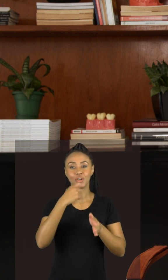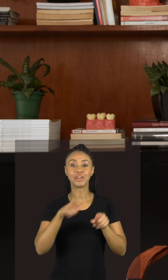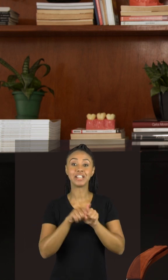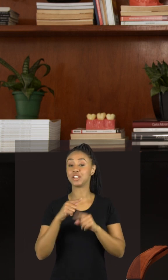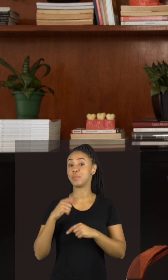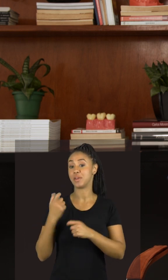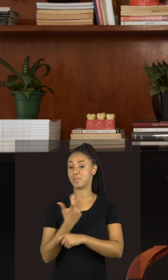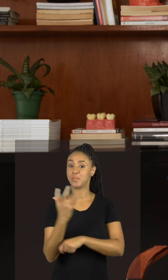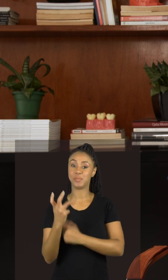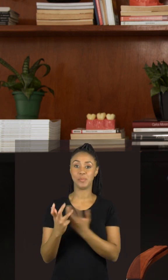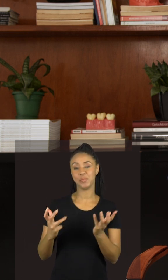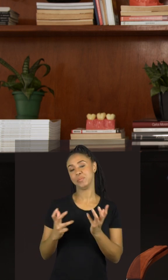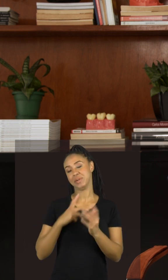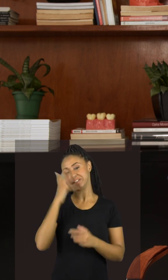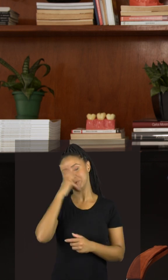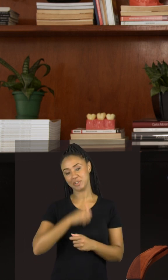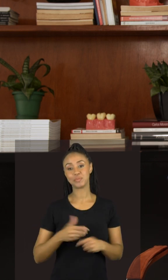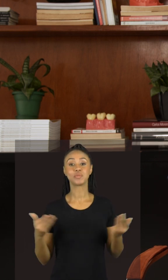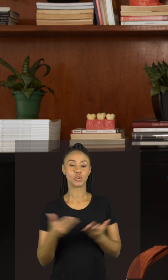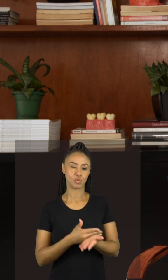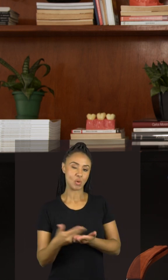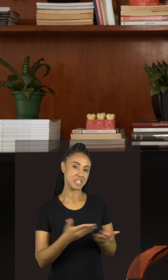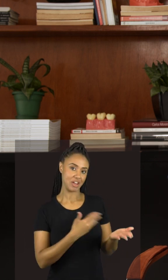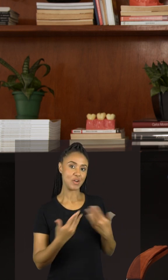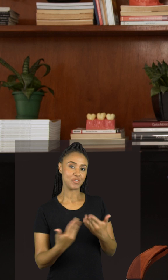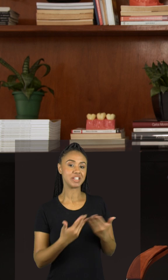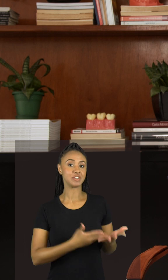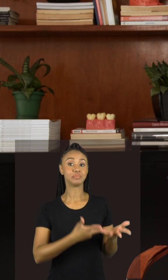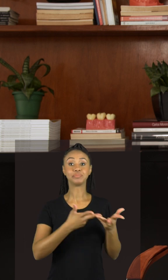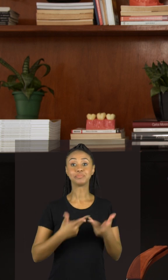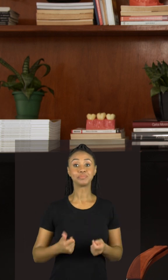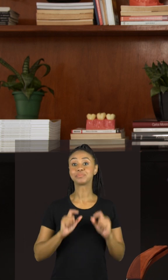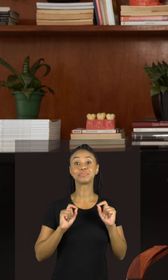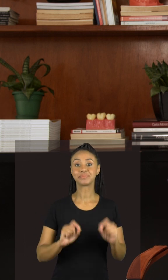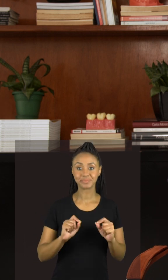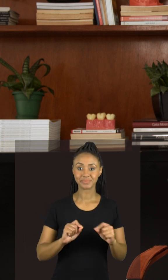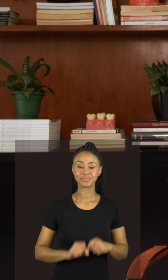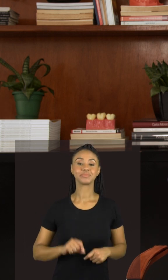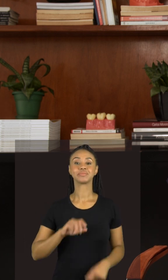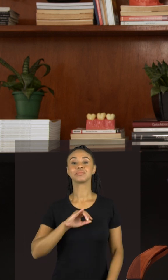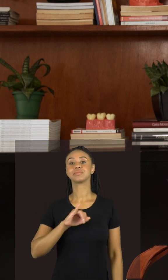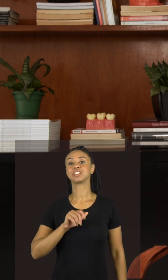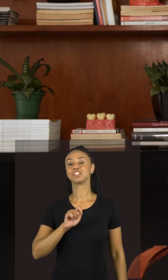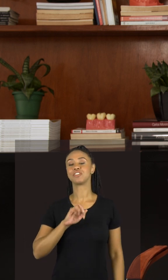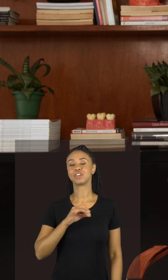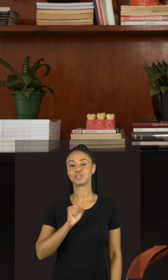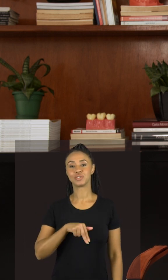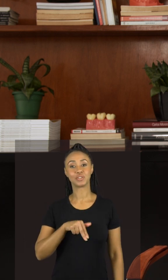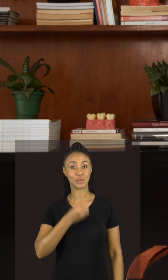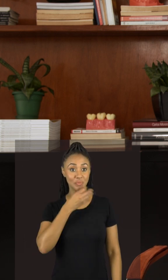bonitas. E é um prazer para iniciar essa conversa, trazer o nosso convidado, que é o Jefferson.